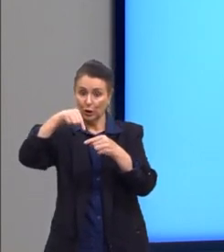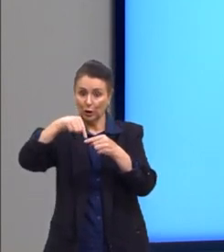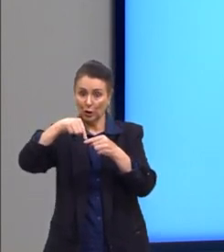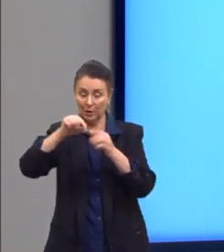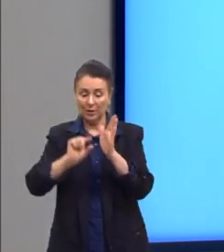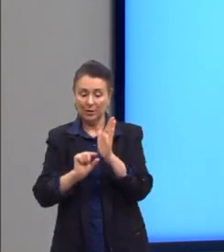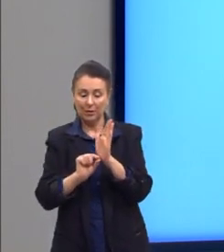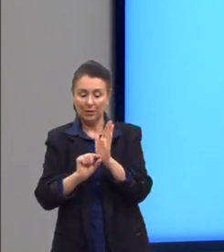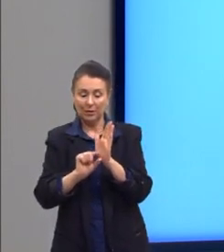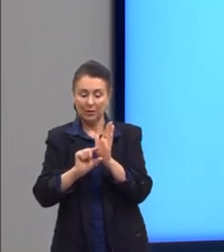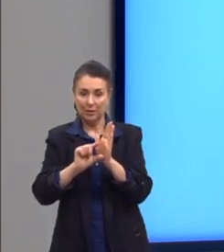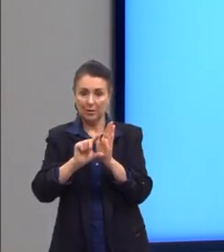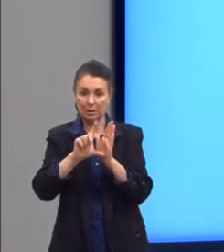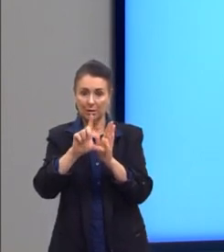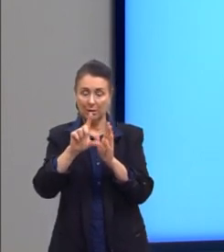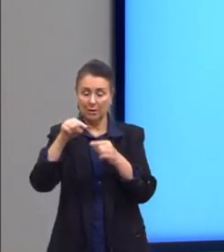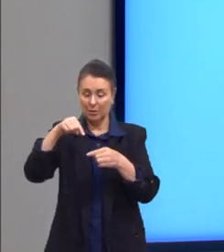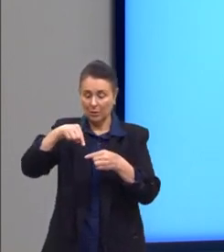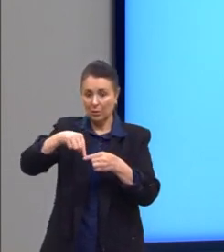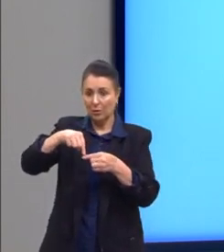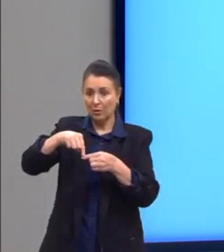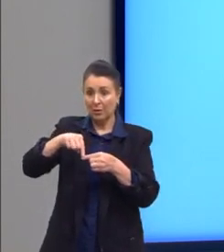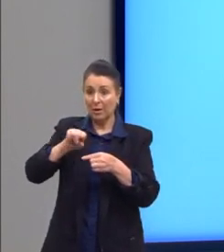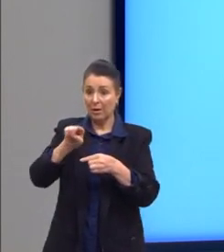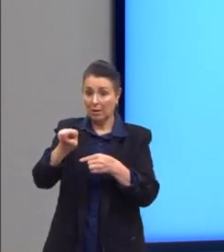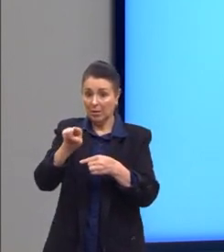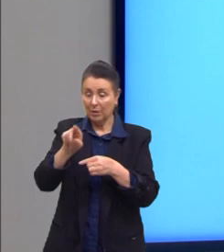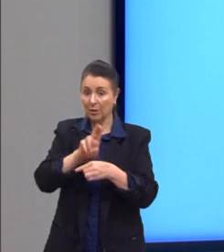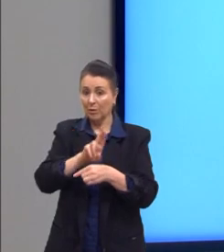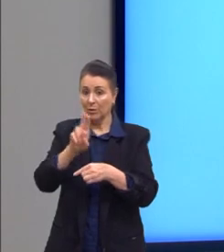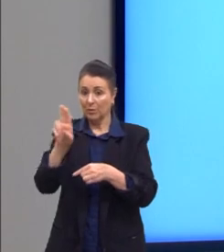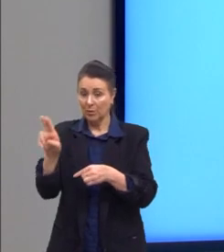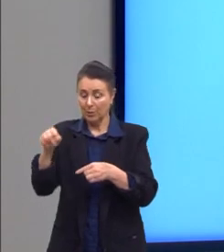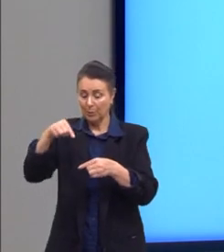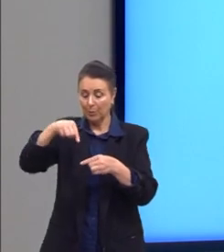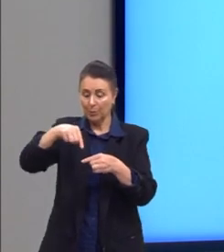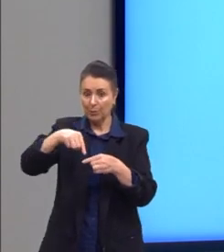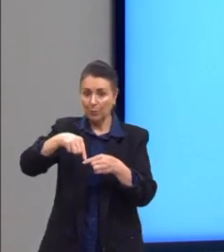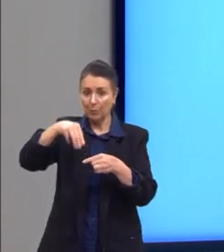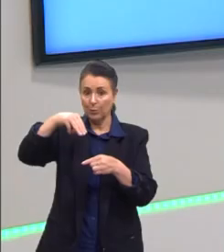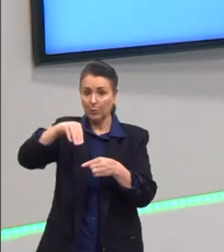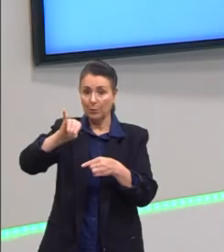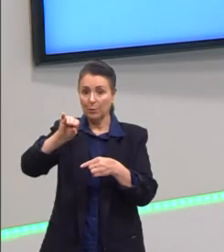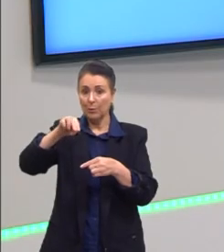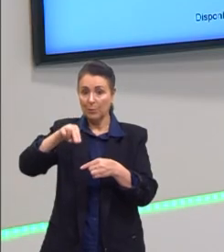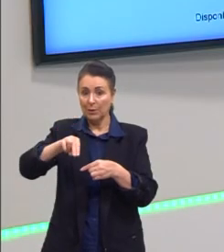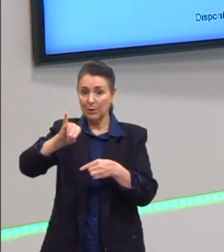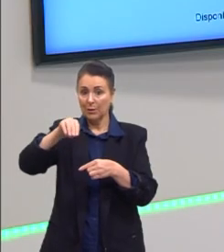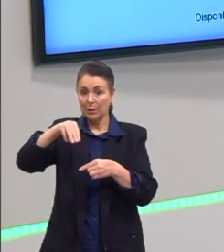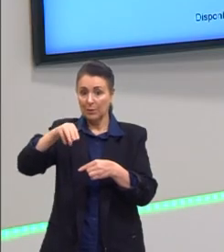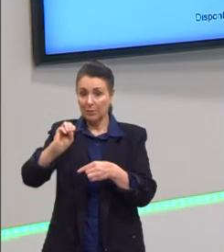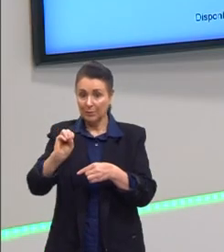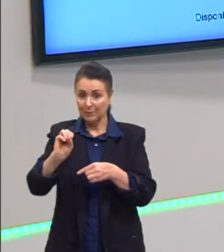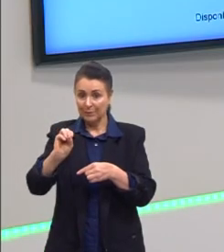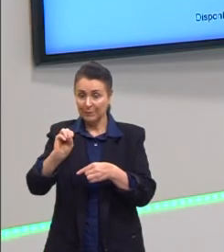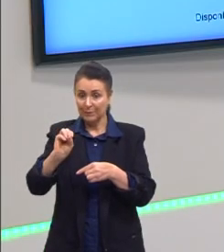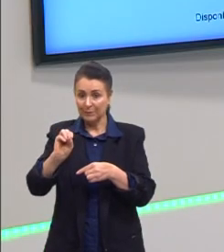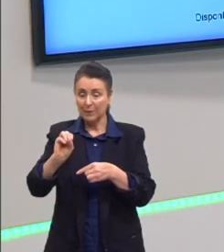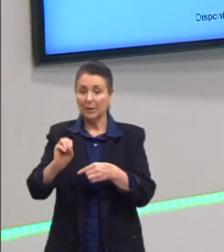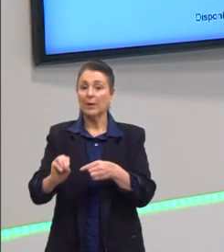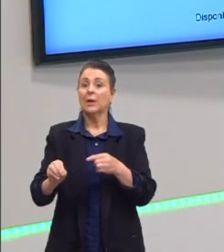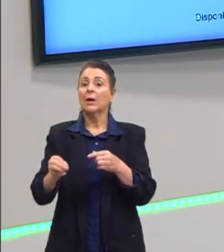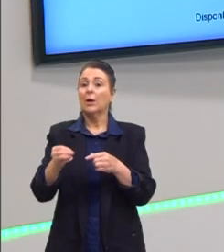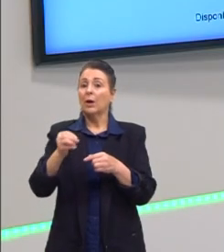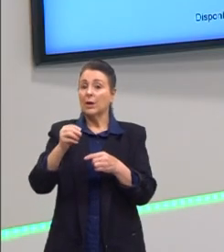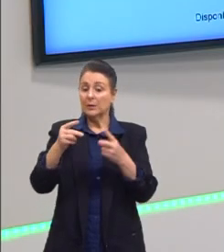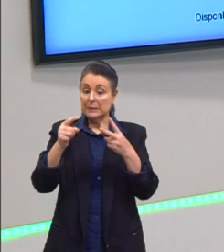crescer. Então, o vértice, nesse caso, ele é chamado de ponto de mínimo. A segunda situação